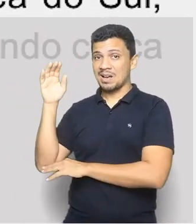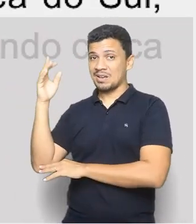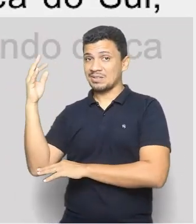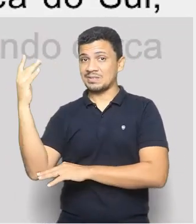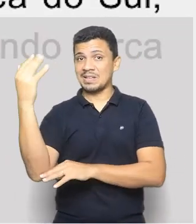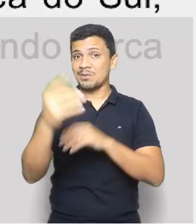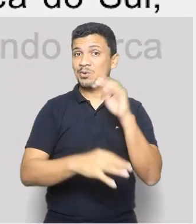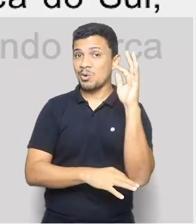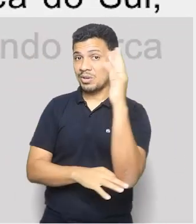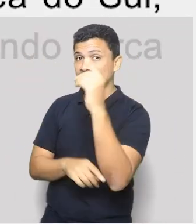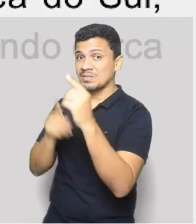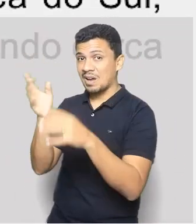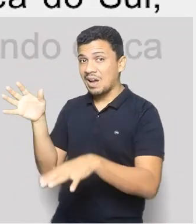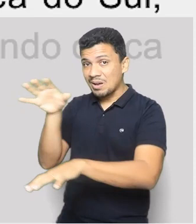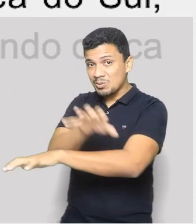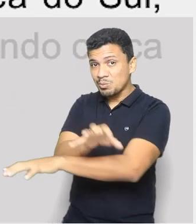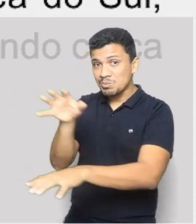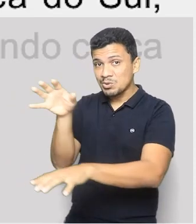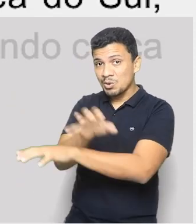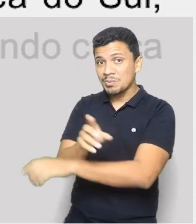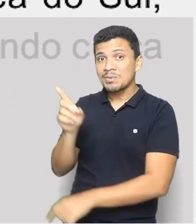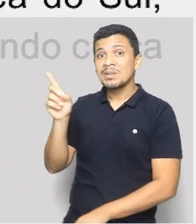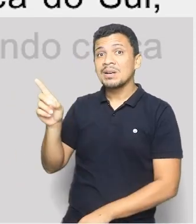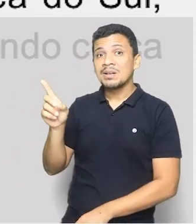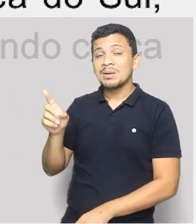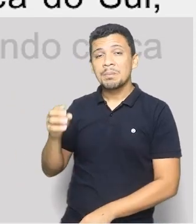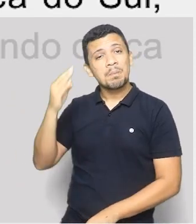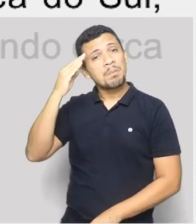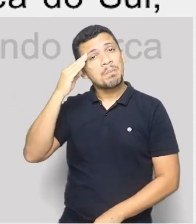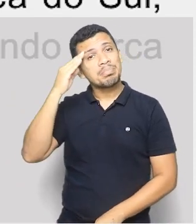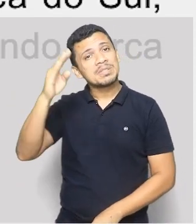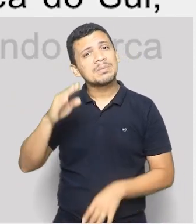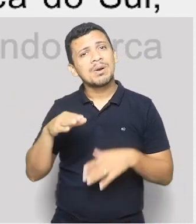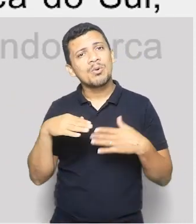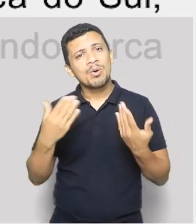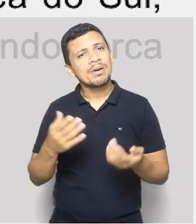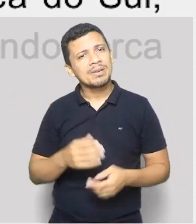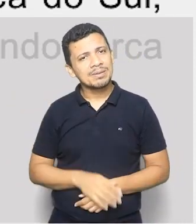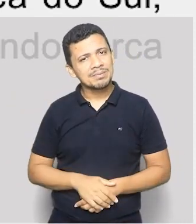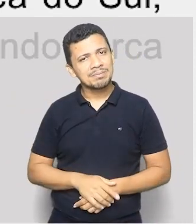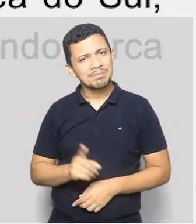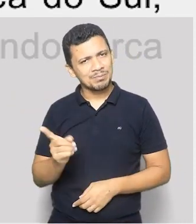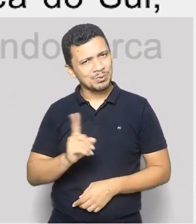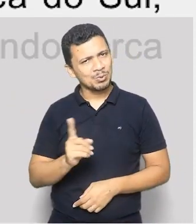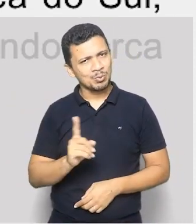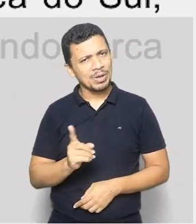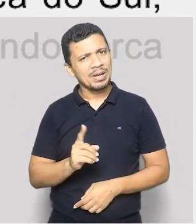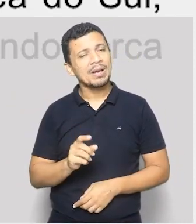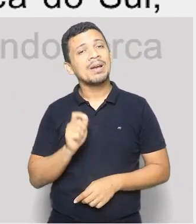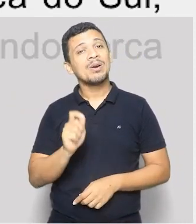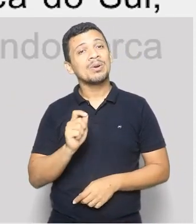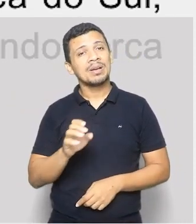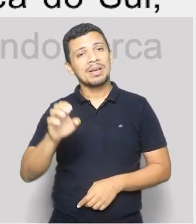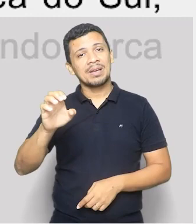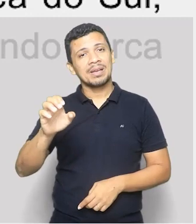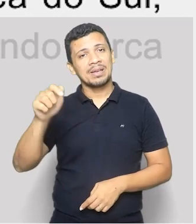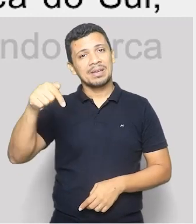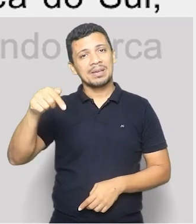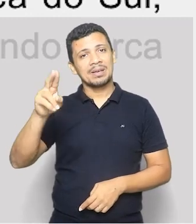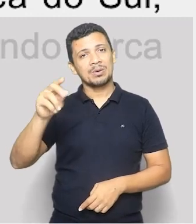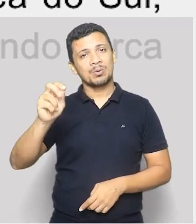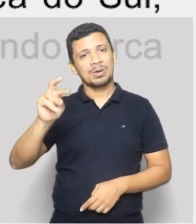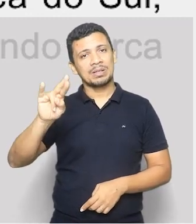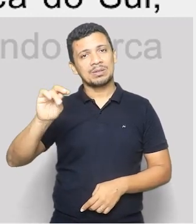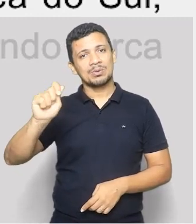bioma amazônico, o clima que predomina não é o tropical, é o equatorial. Ok?